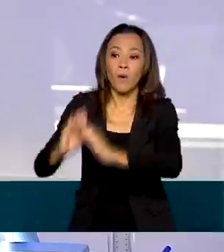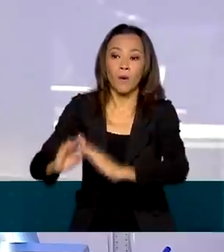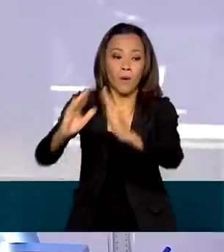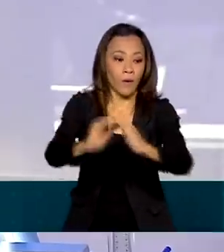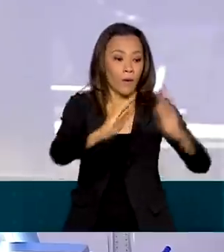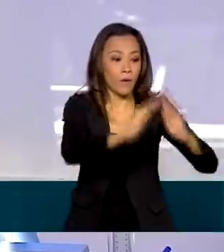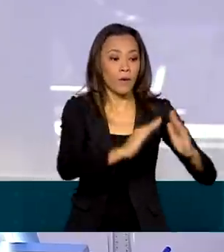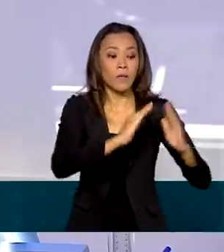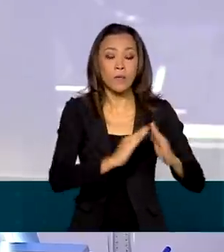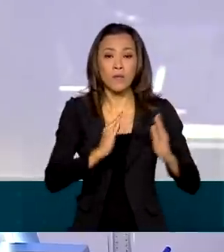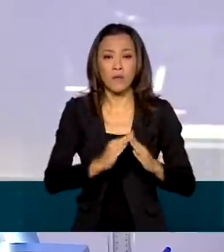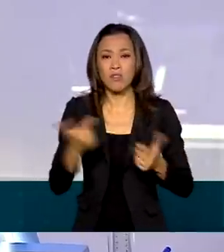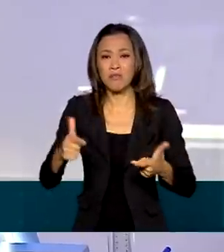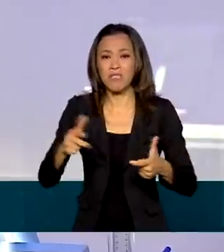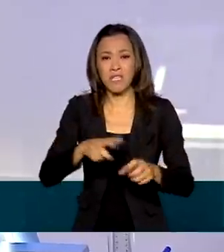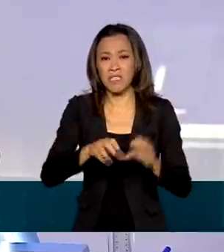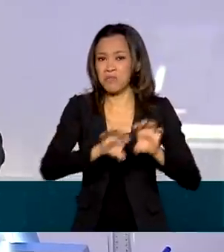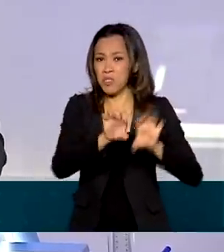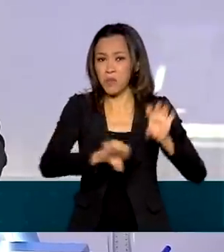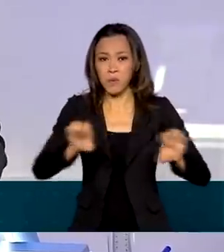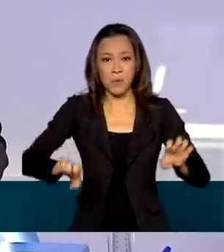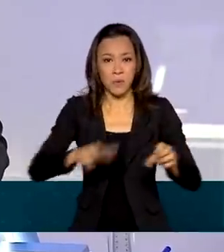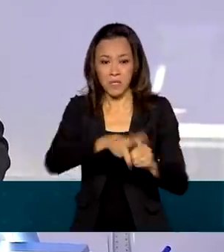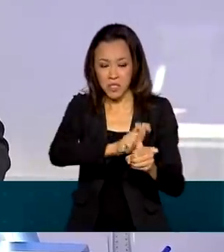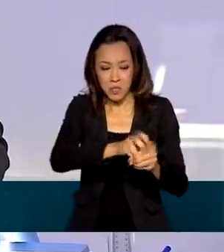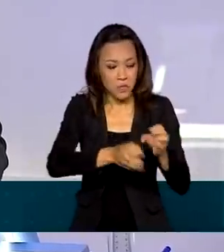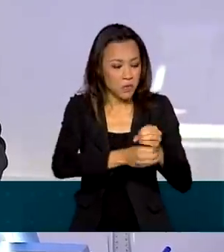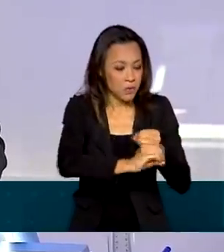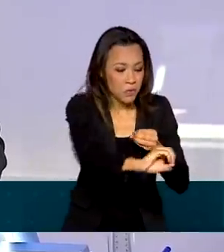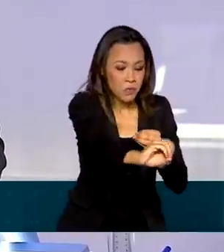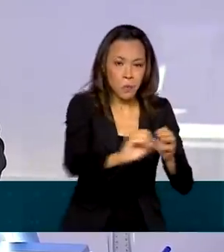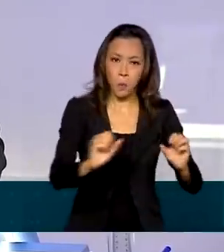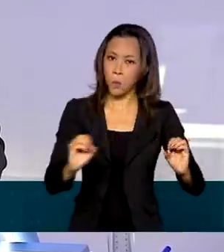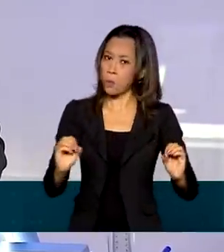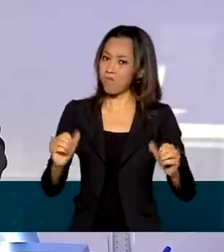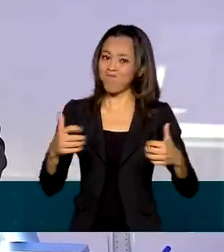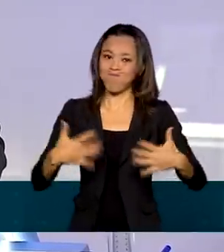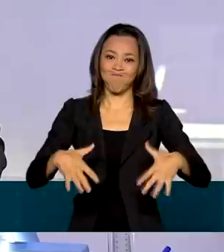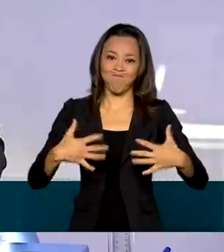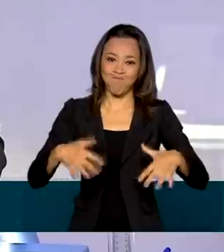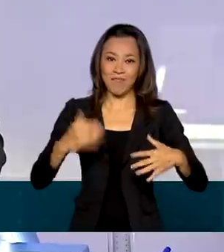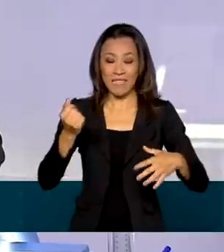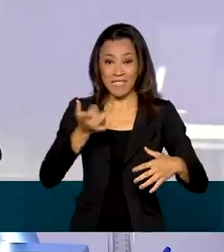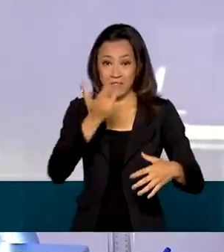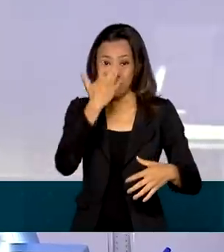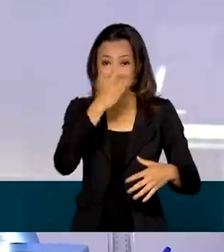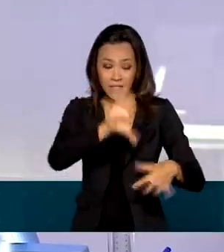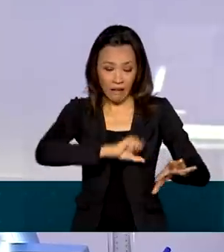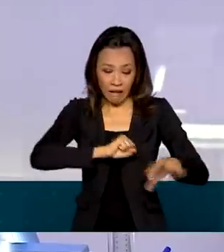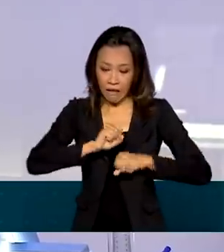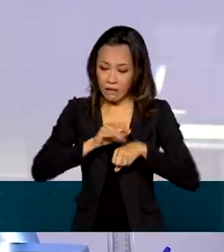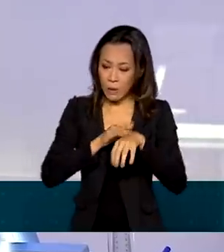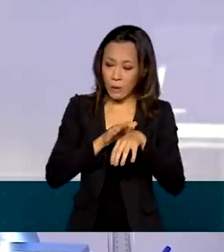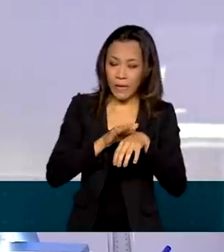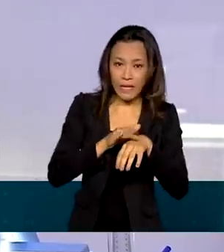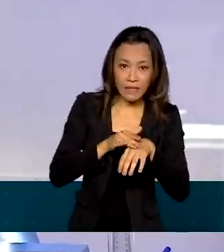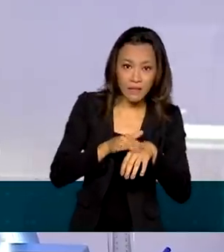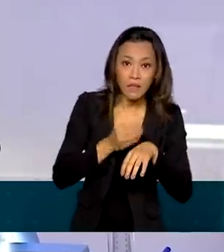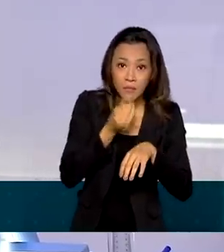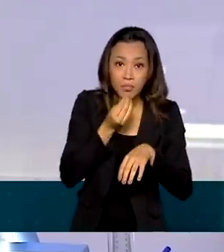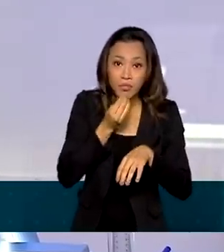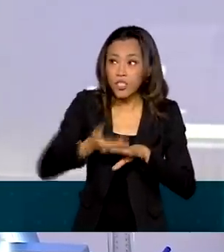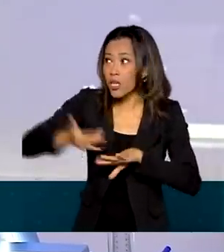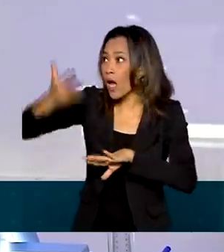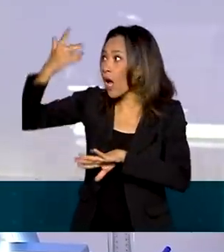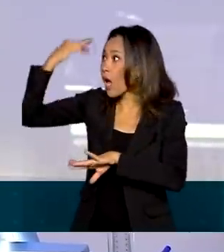com menor infraestrutura. E por isso mesmo sujeitos a doenças endêmicas que deveriam ter sido erradicadas no nosso